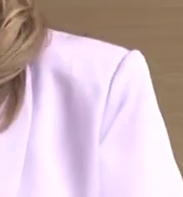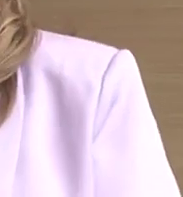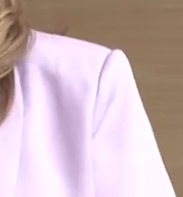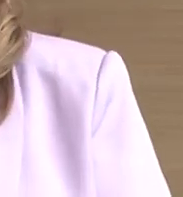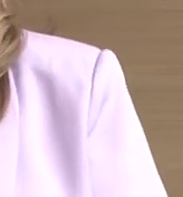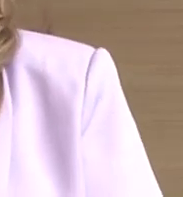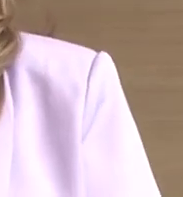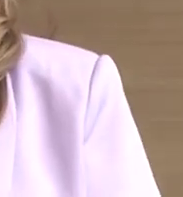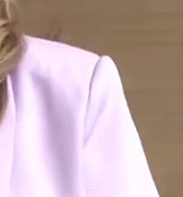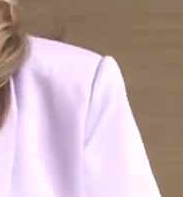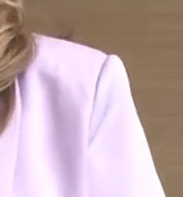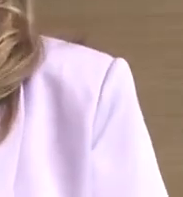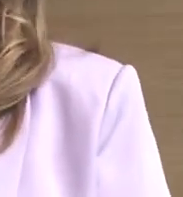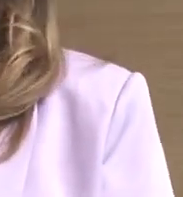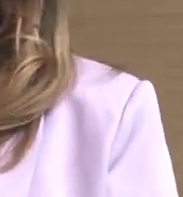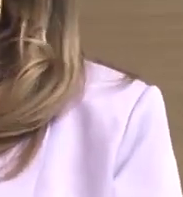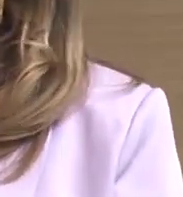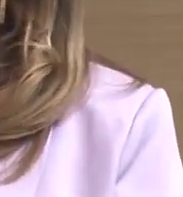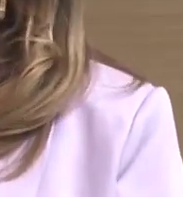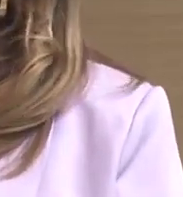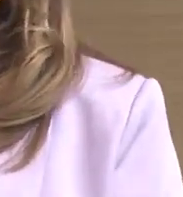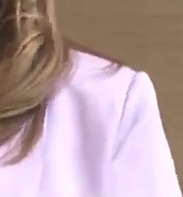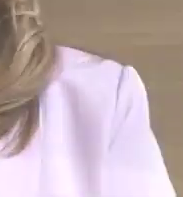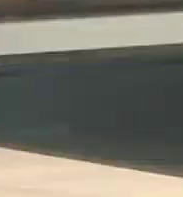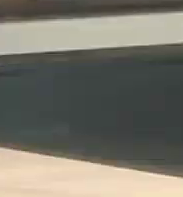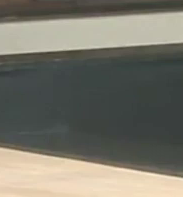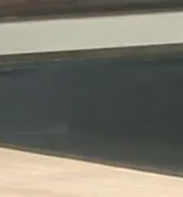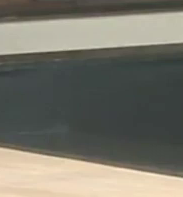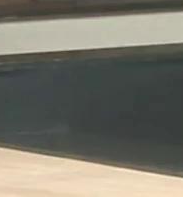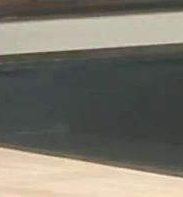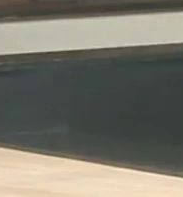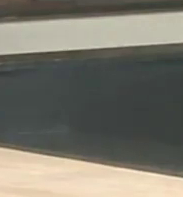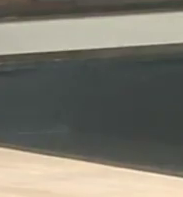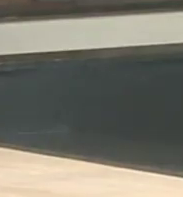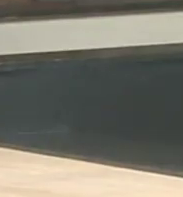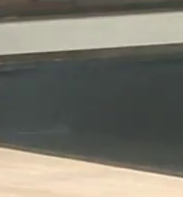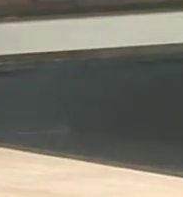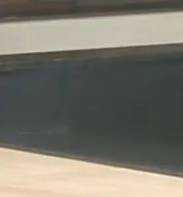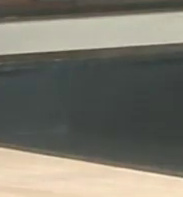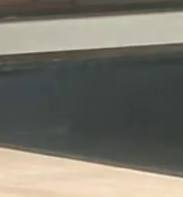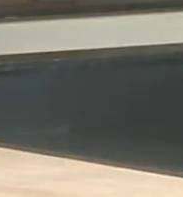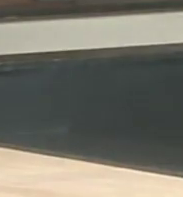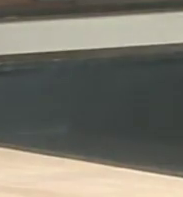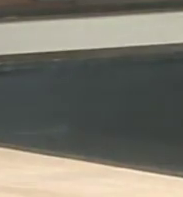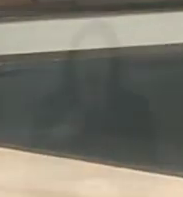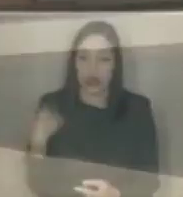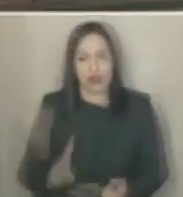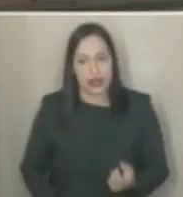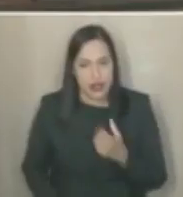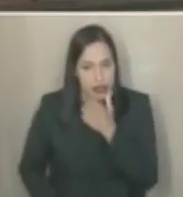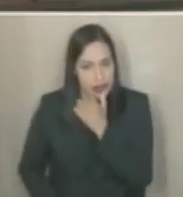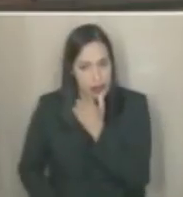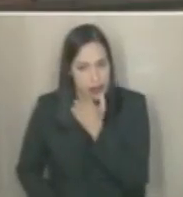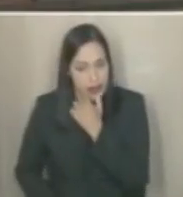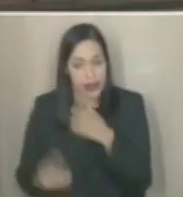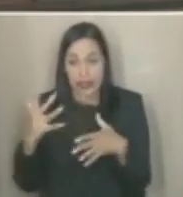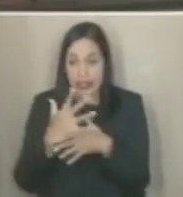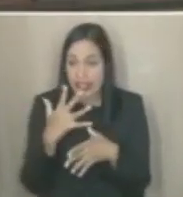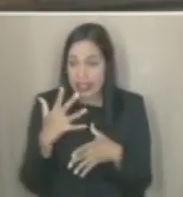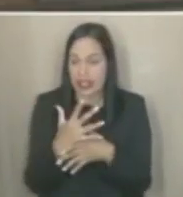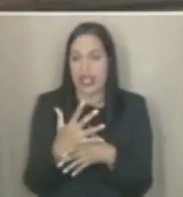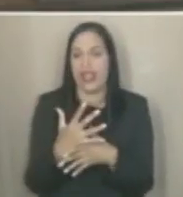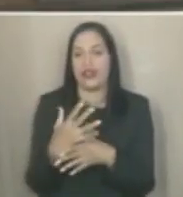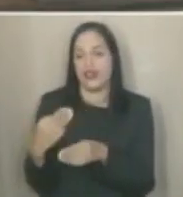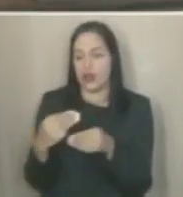vereadora Ana Lúcia durante plenária da Câmara do Recife. Nós estivemos visitando as delegacias nas cidades, nos